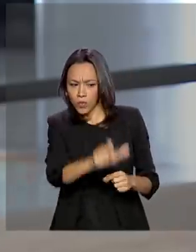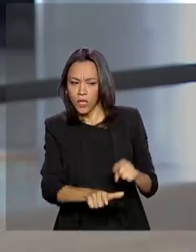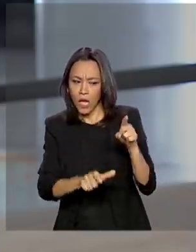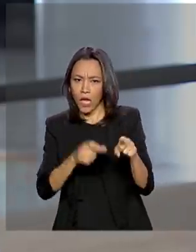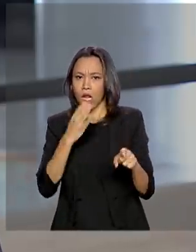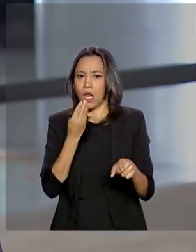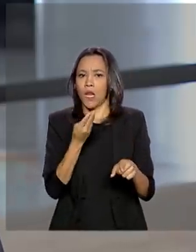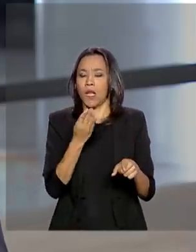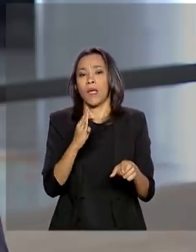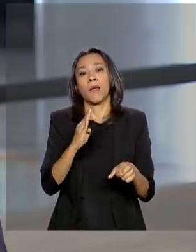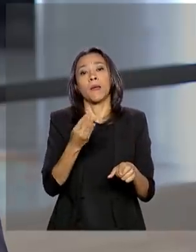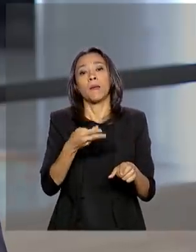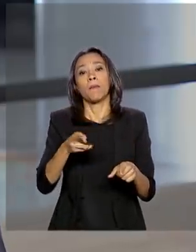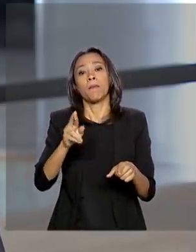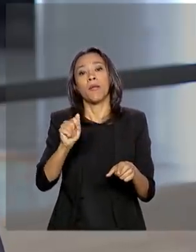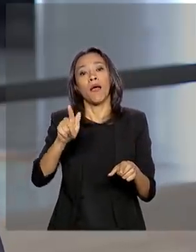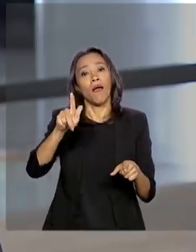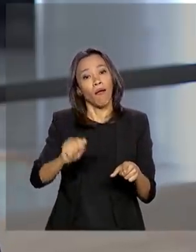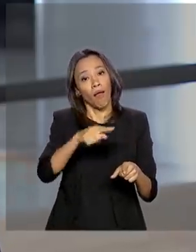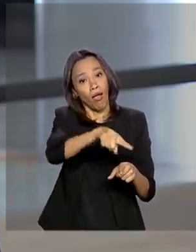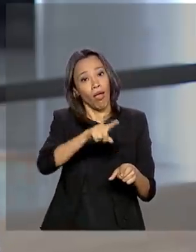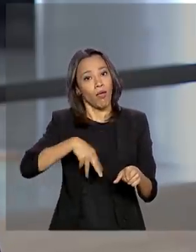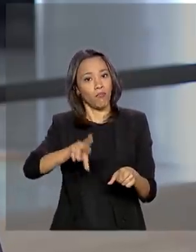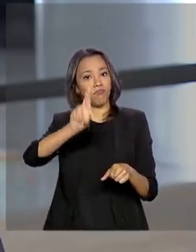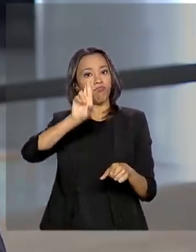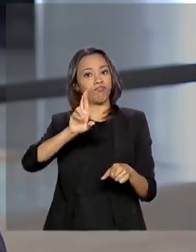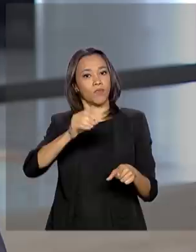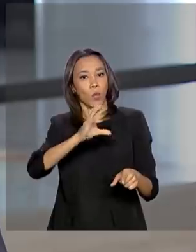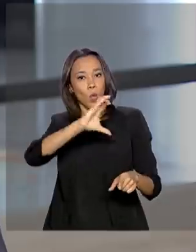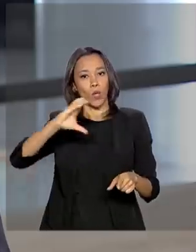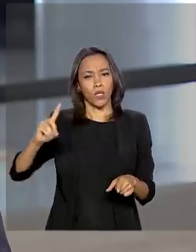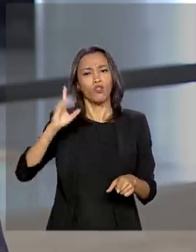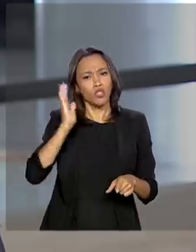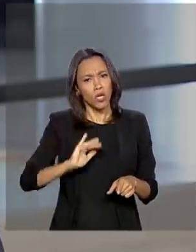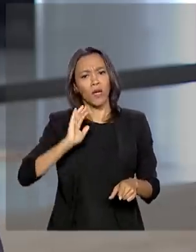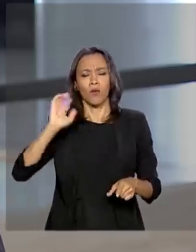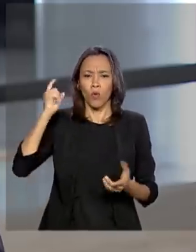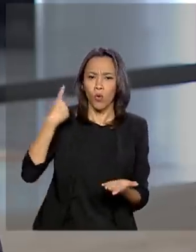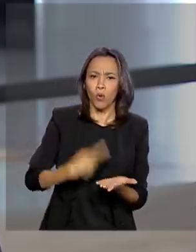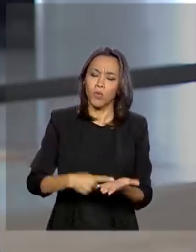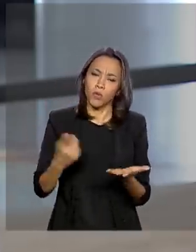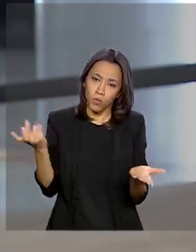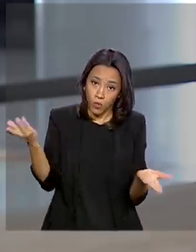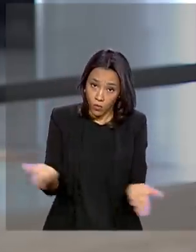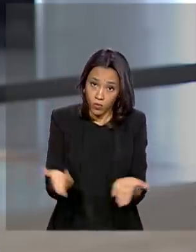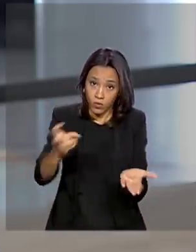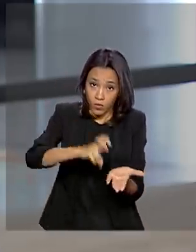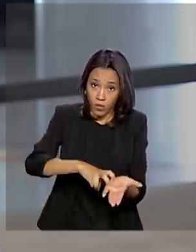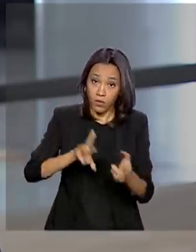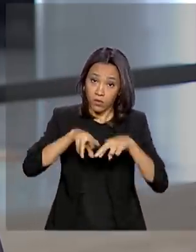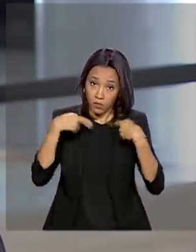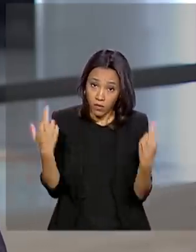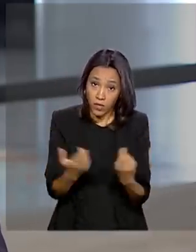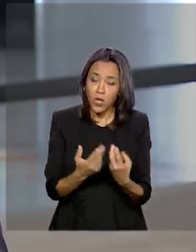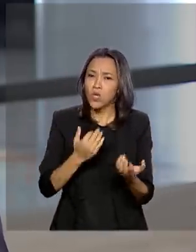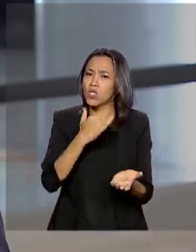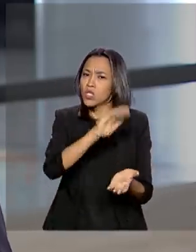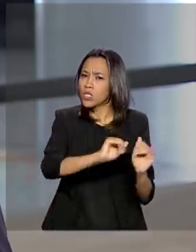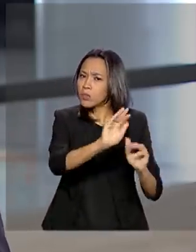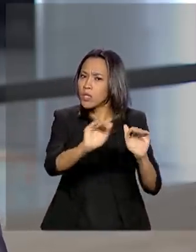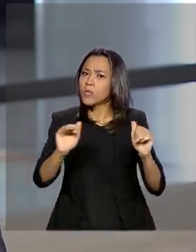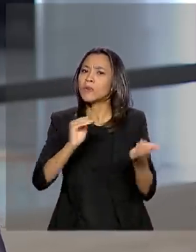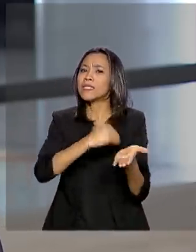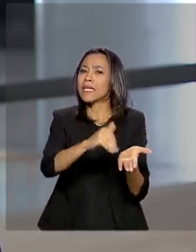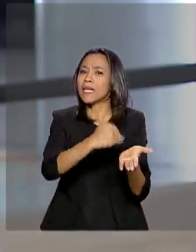coordenador e já convocou uma primeira reunião para esta manhã, às 10 horas da manhã, com os secretários executivos de todas essas partes